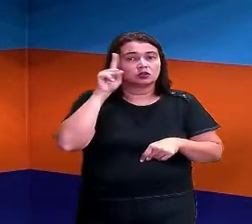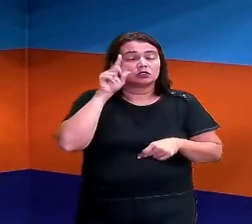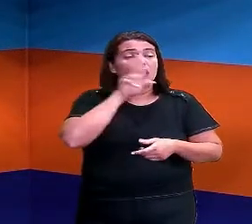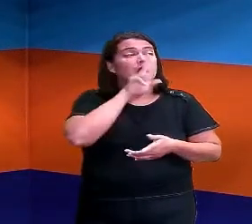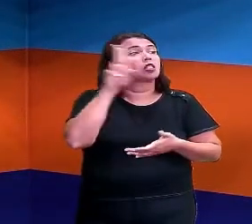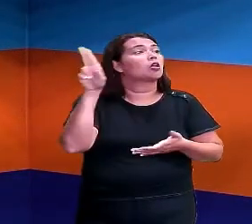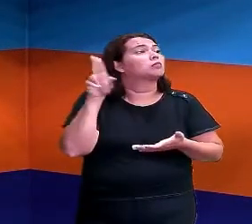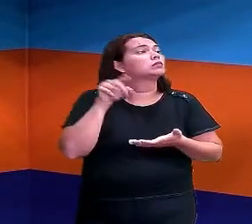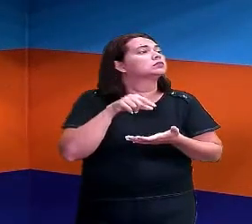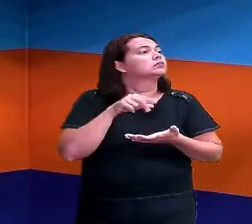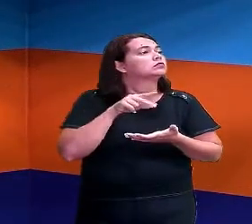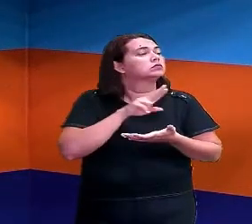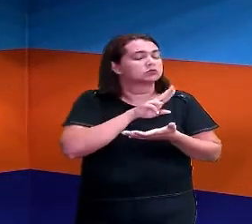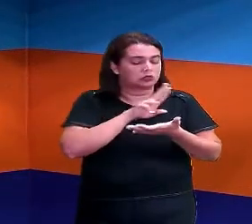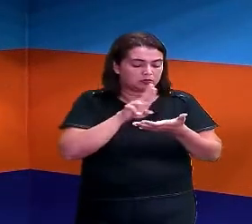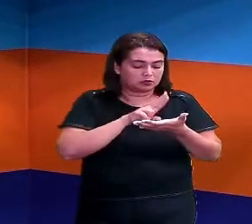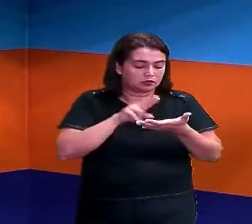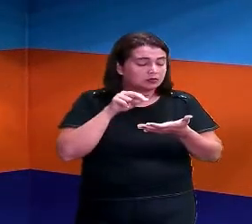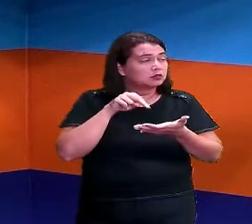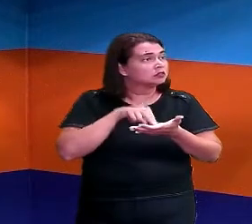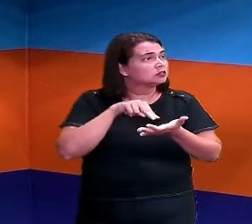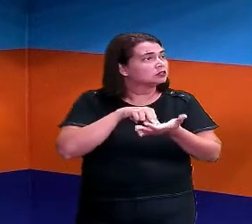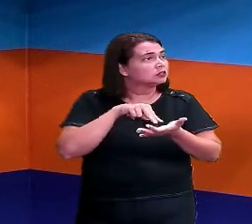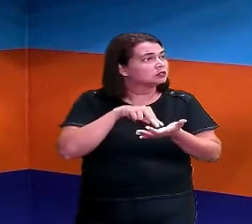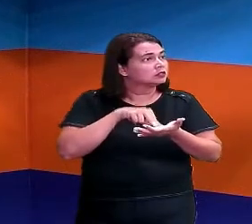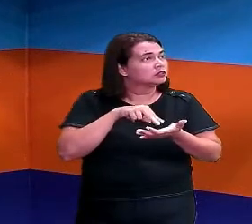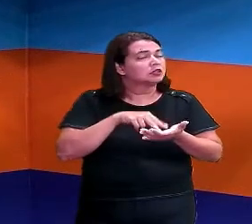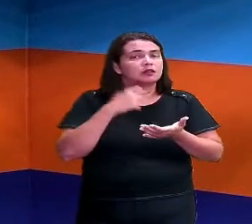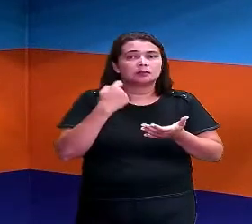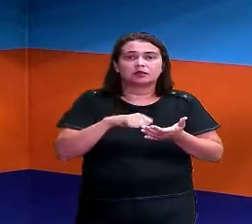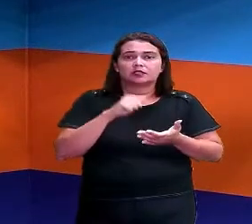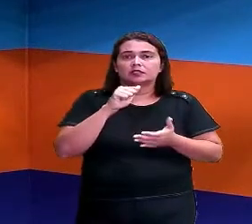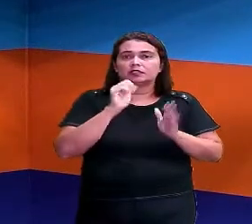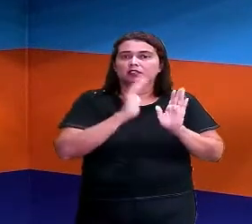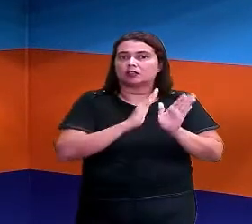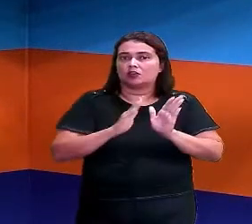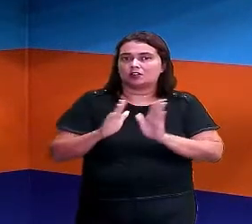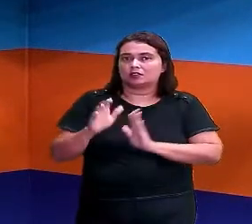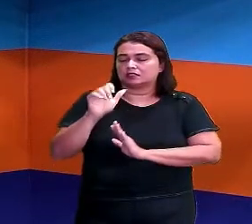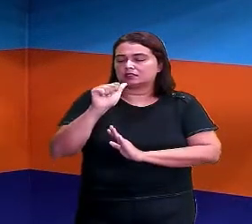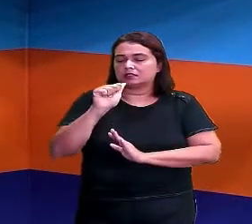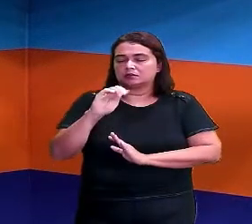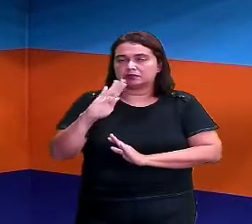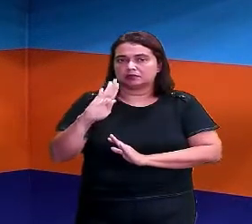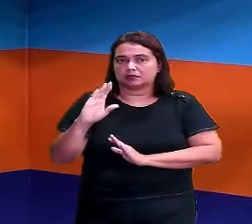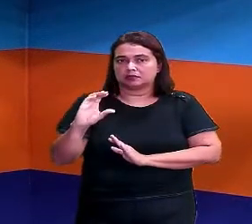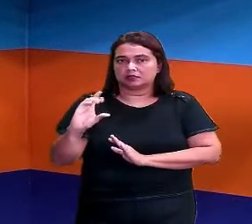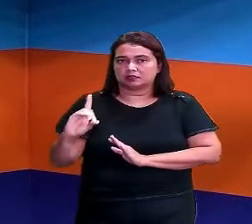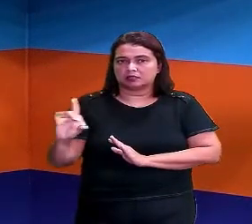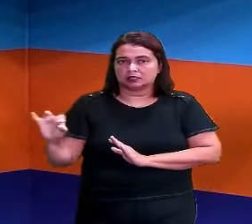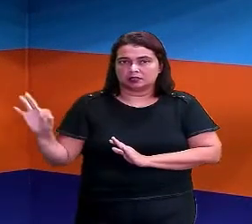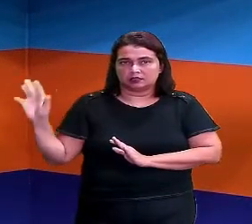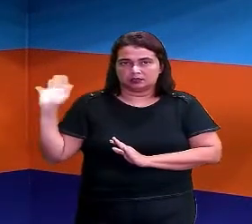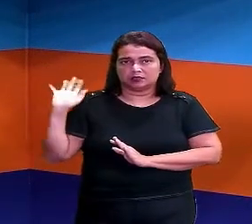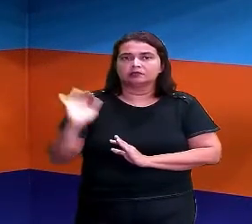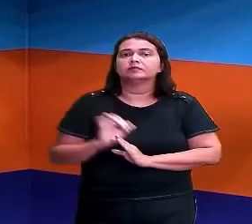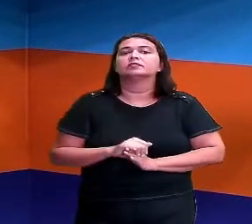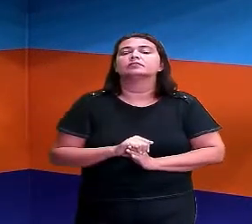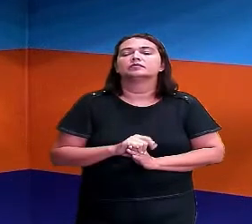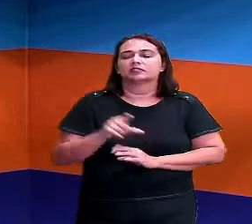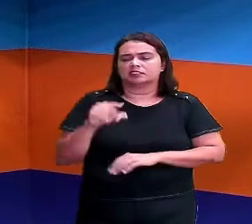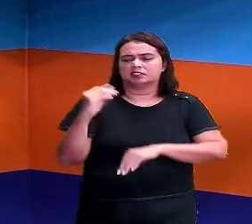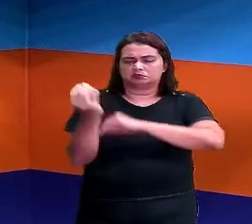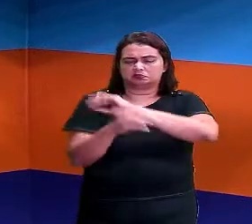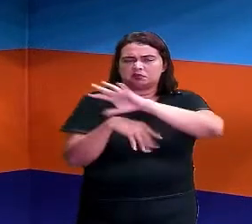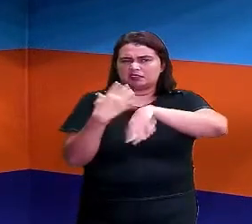alunos da sala dela, tem que estar em ordem alfabética, organizada em ordem alfabética. E essa daqui está